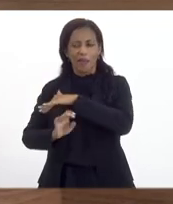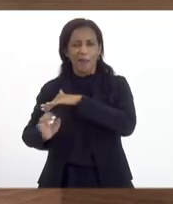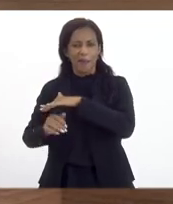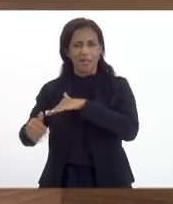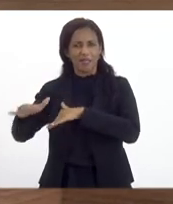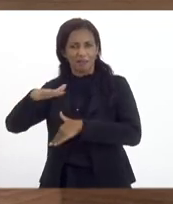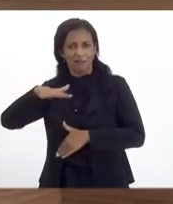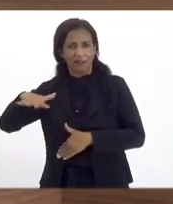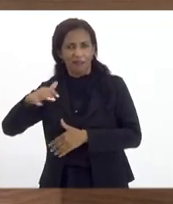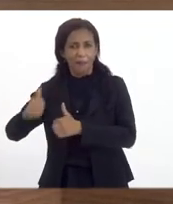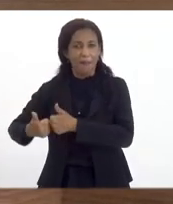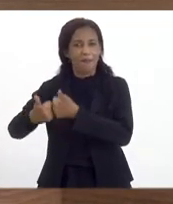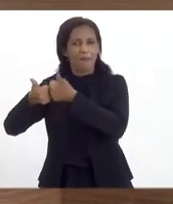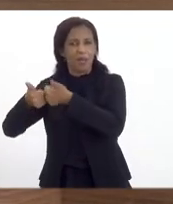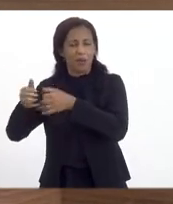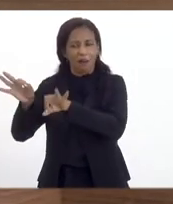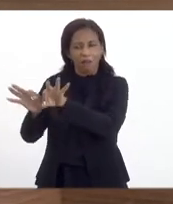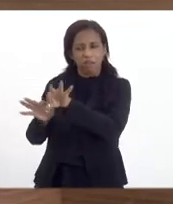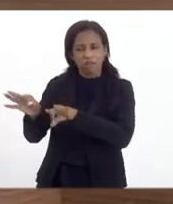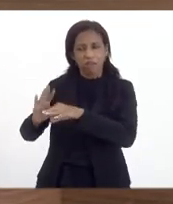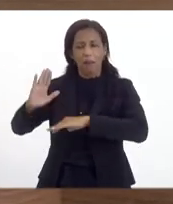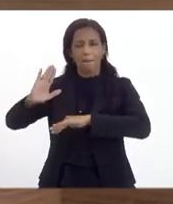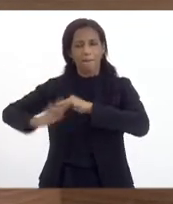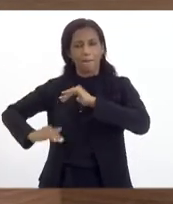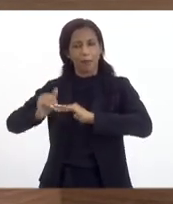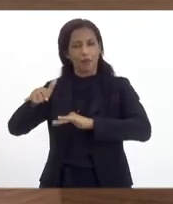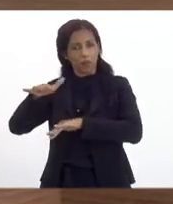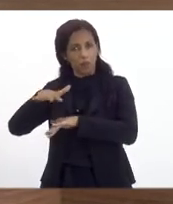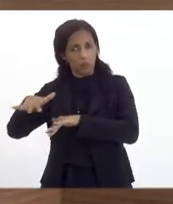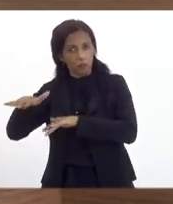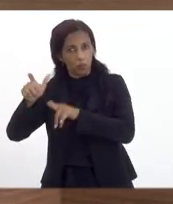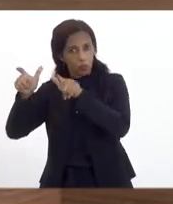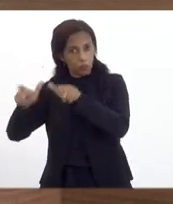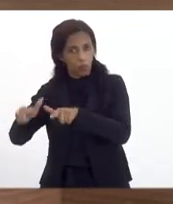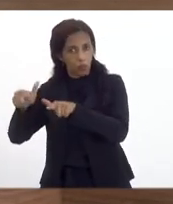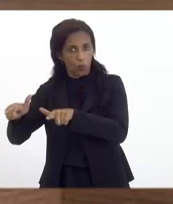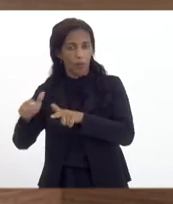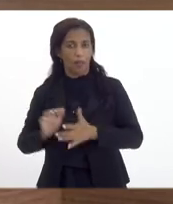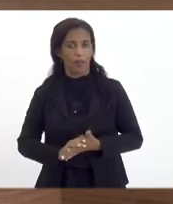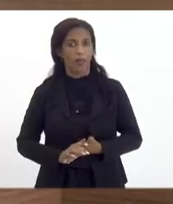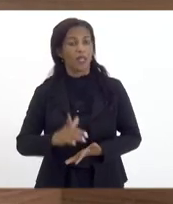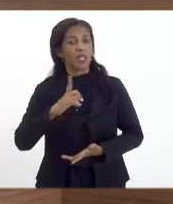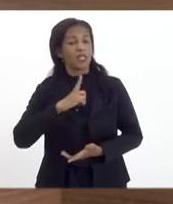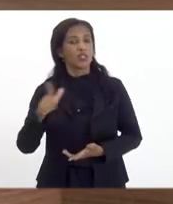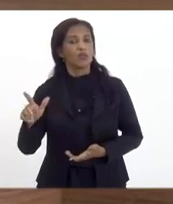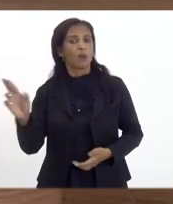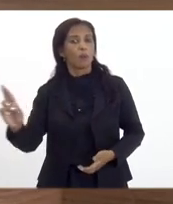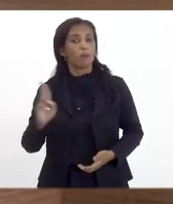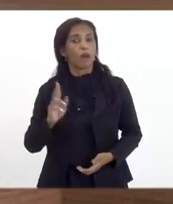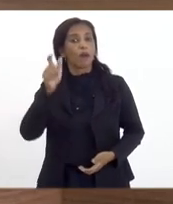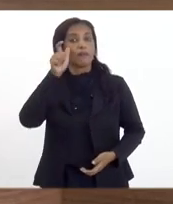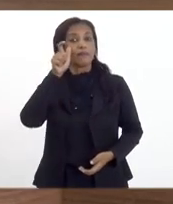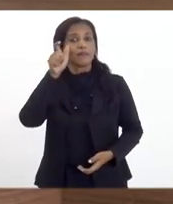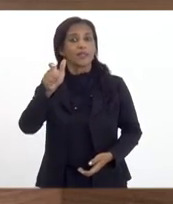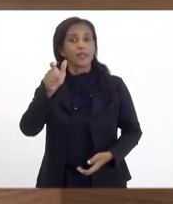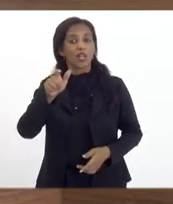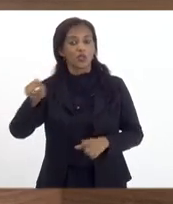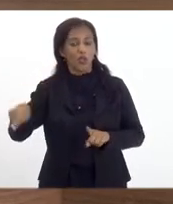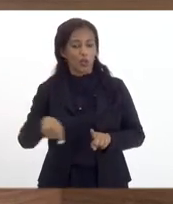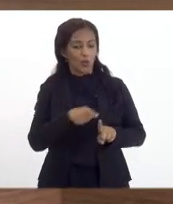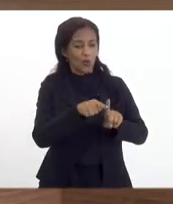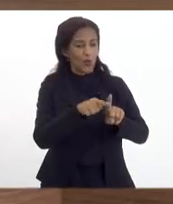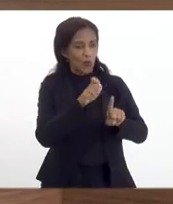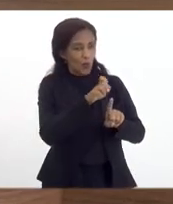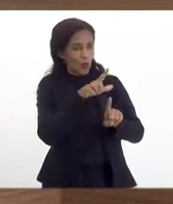gente melhorar a condição dos profissionais daqui da região. E tivemos um resultado interessante, só que no ELO 2